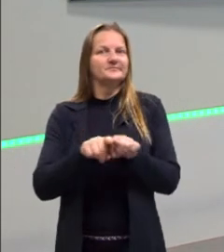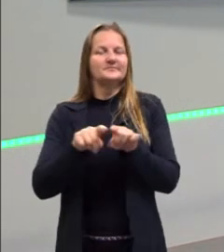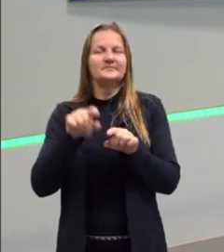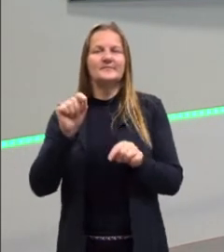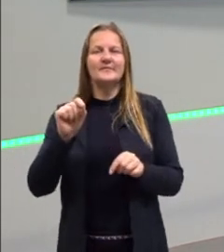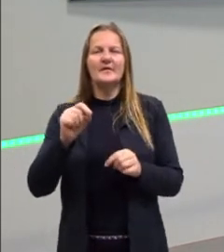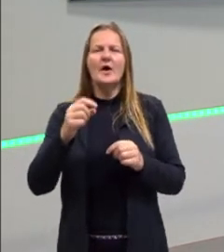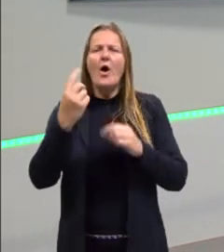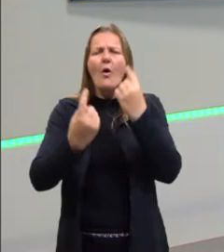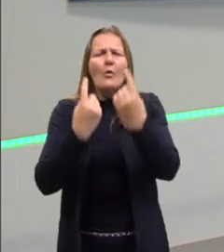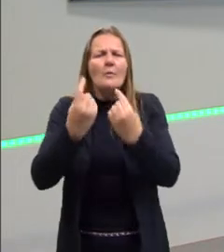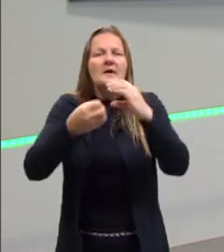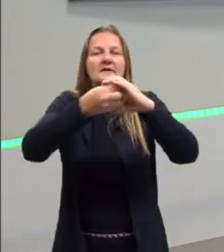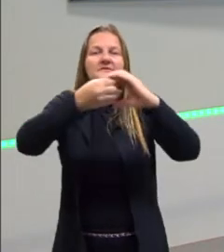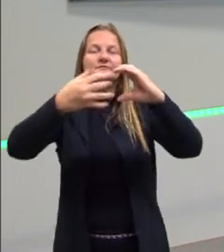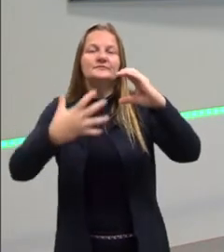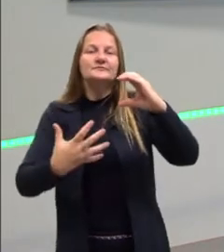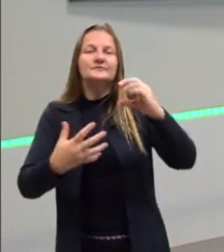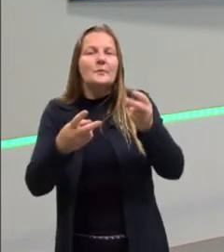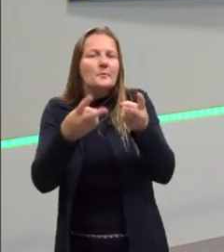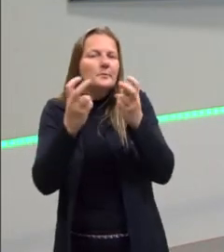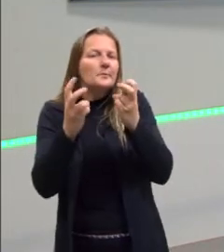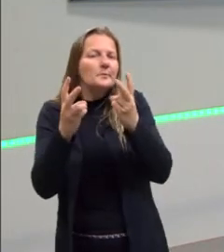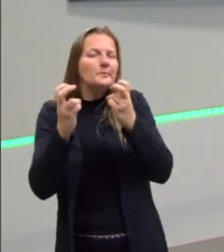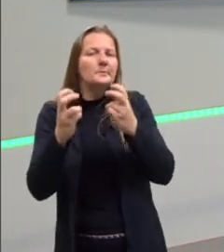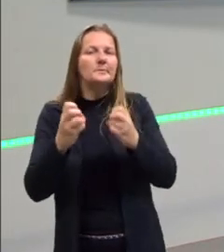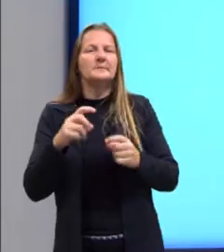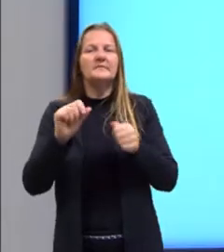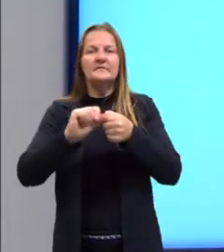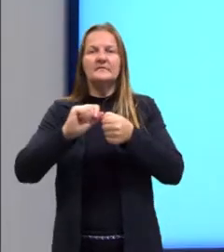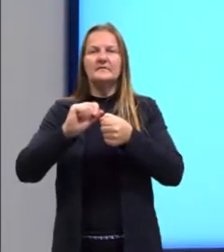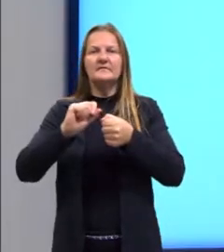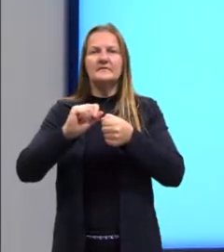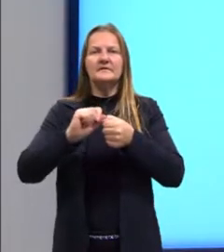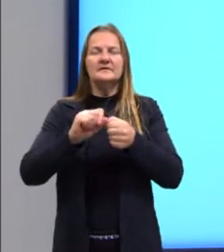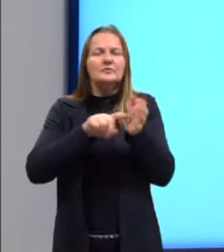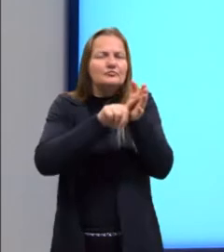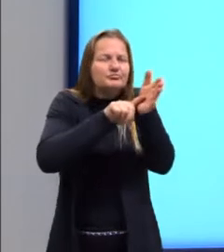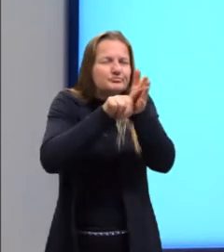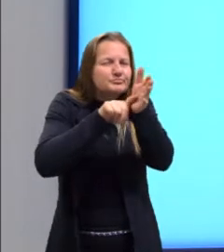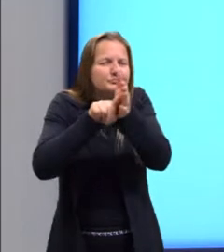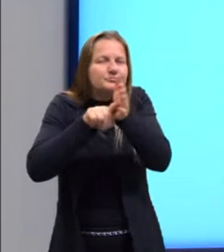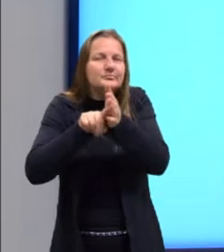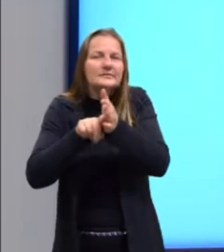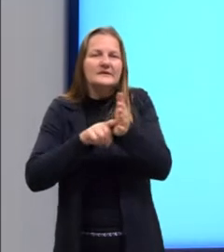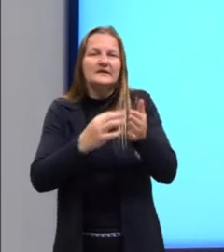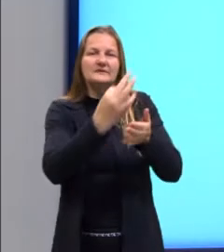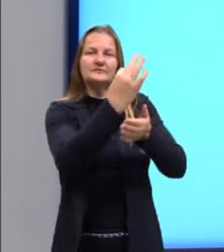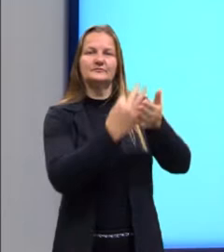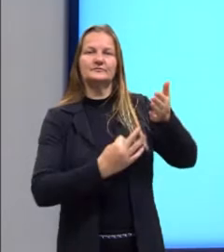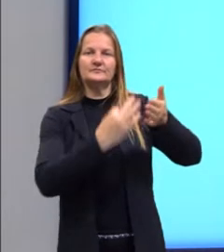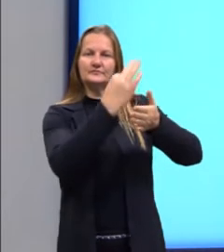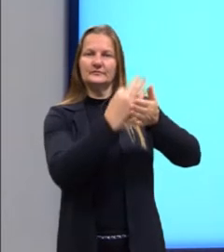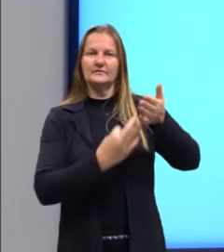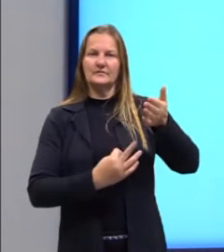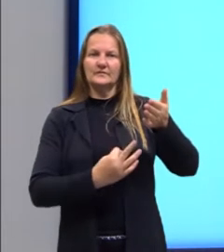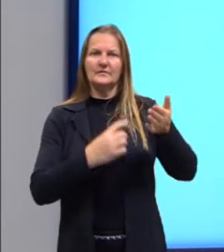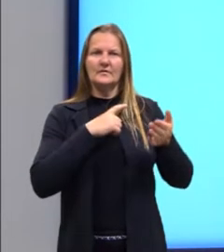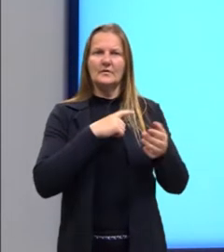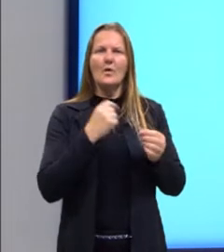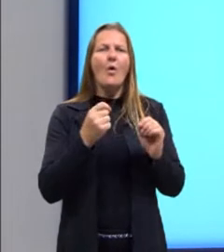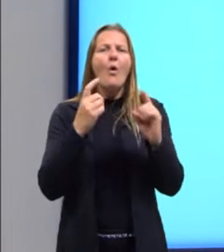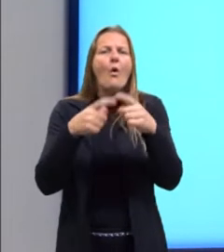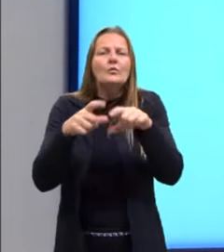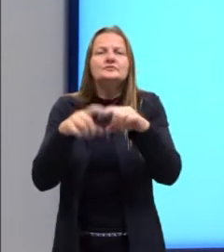algumas características que nós percebemos na medida que estávamos fazendo a análise do texto. Onde nós encontramos